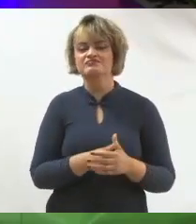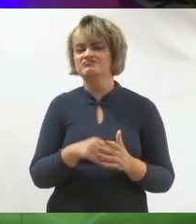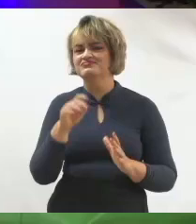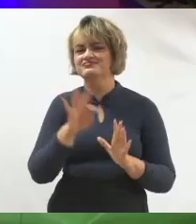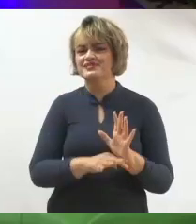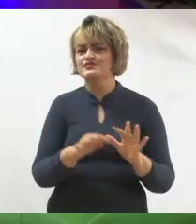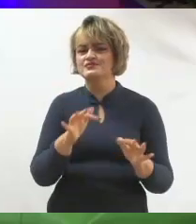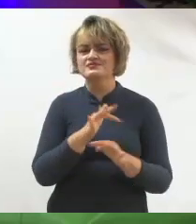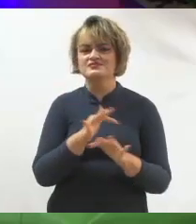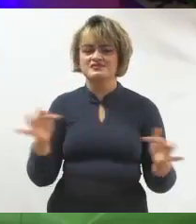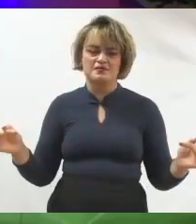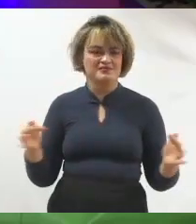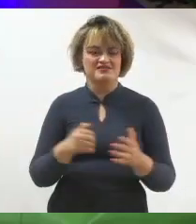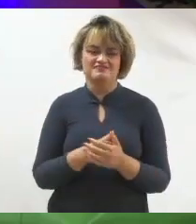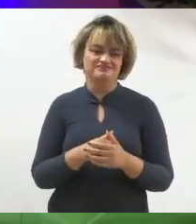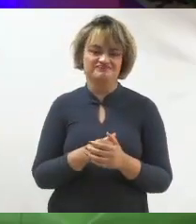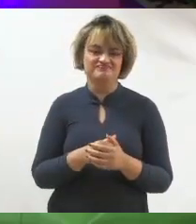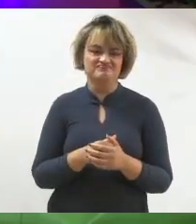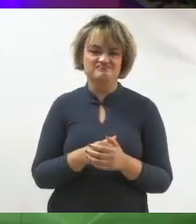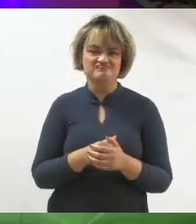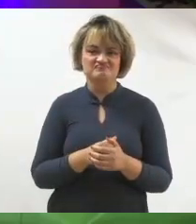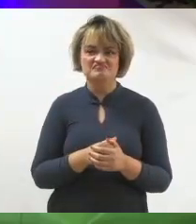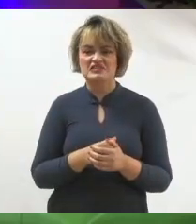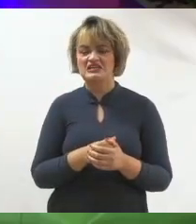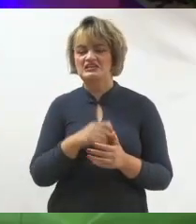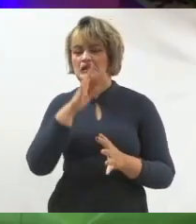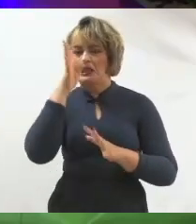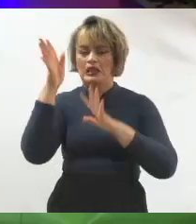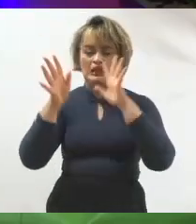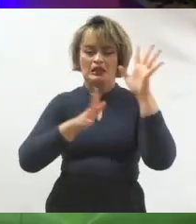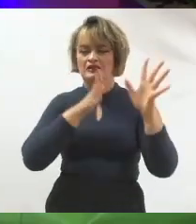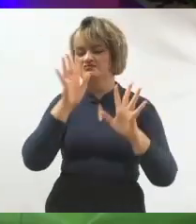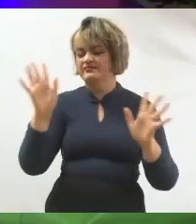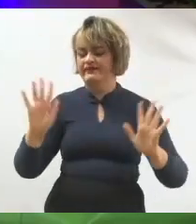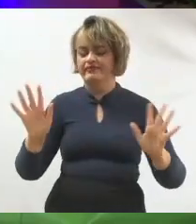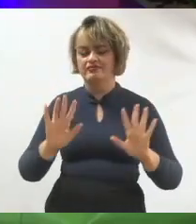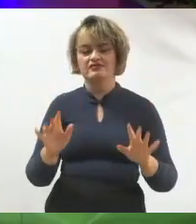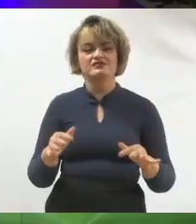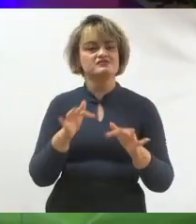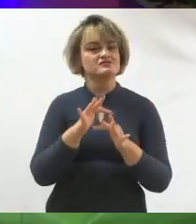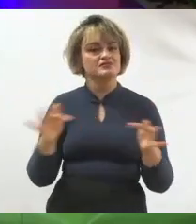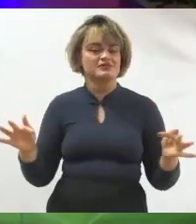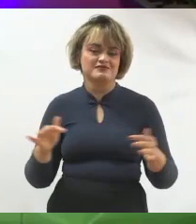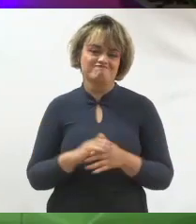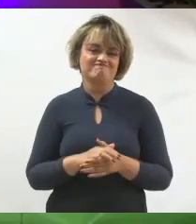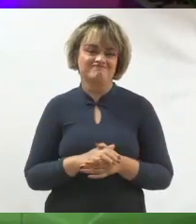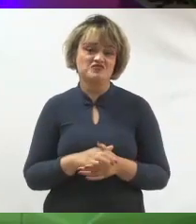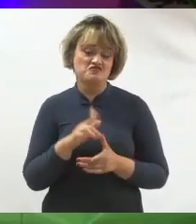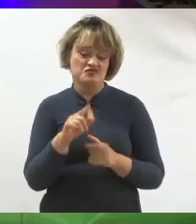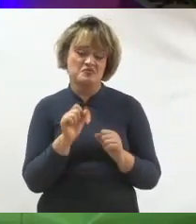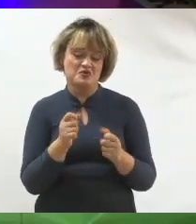simples, sem nenhuma firula ou nada que o impeça de fazer algo parecido.